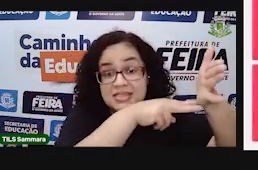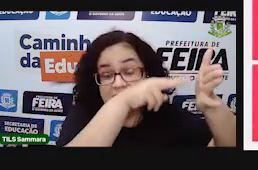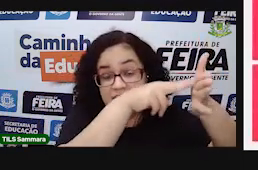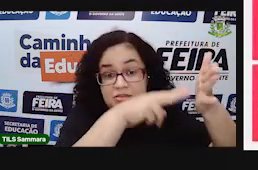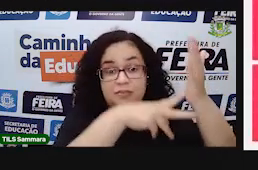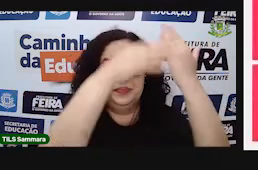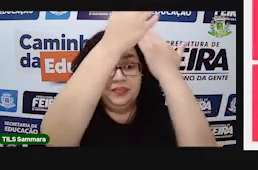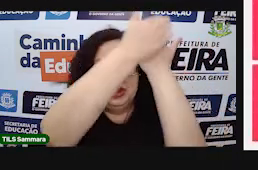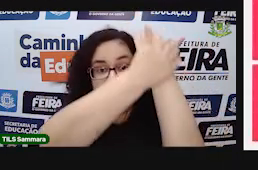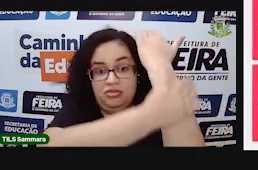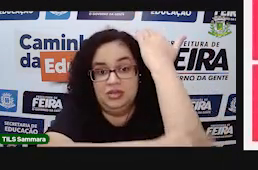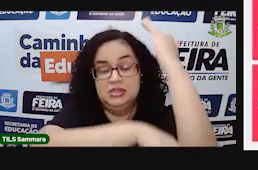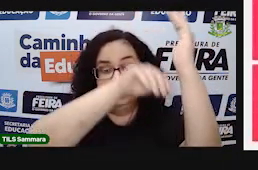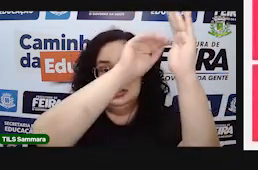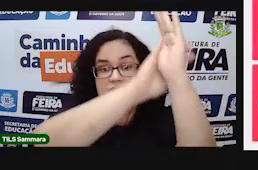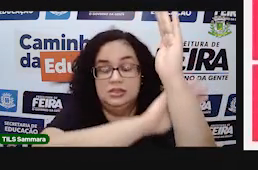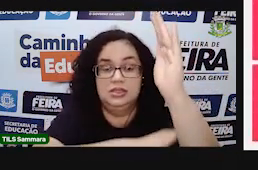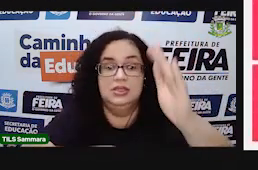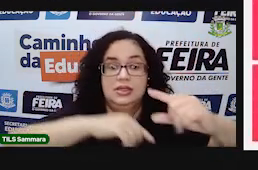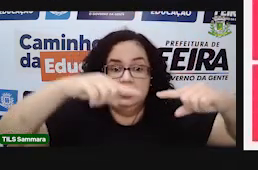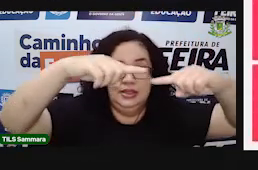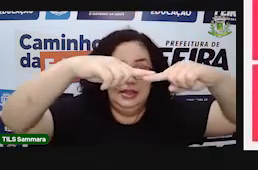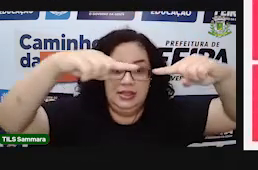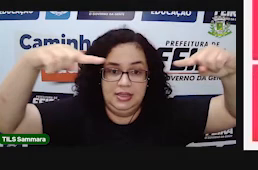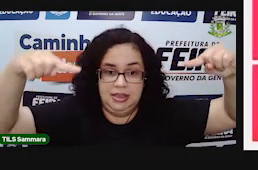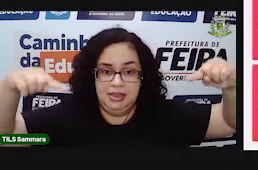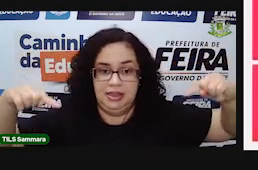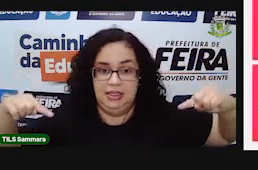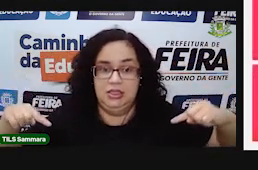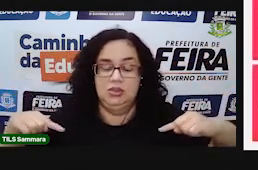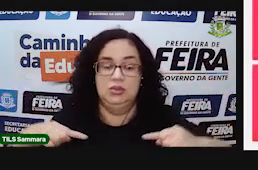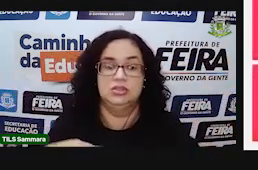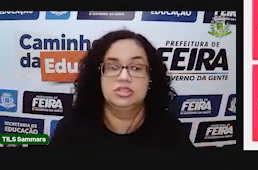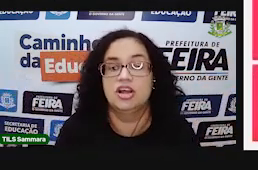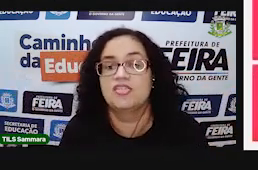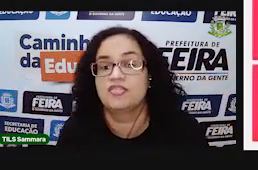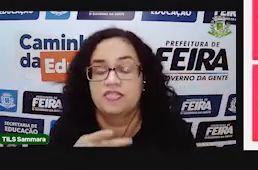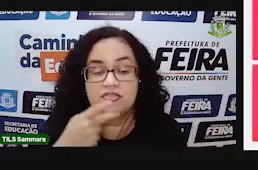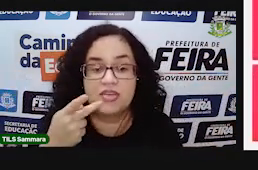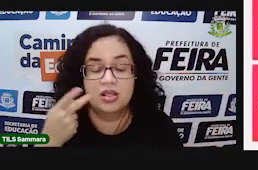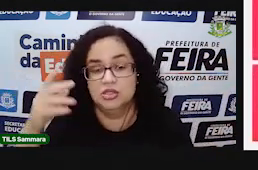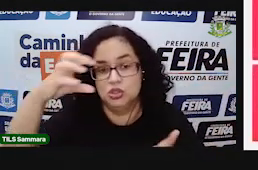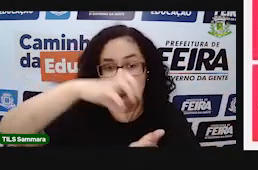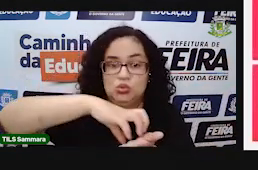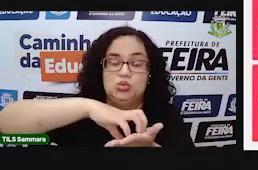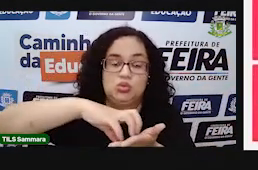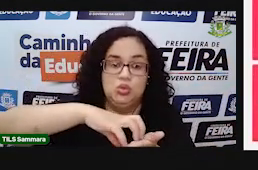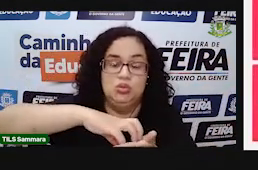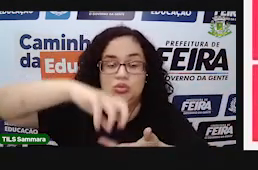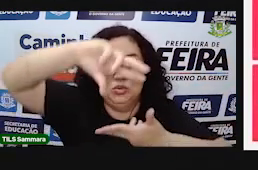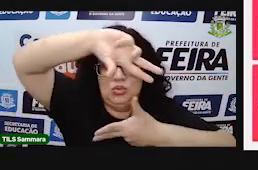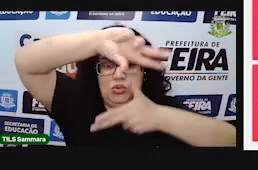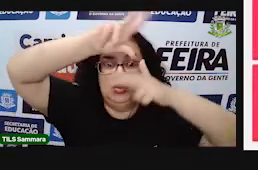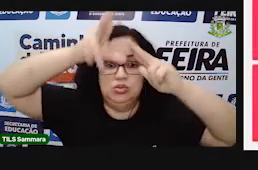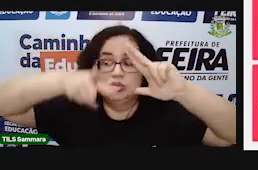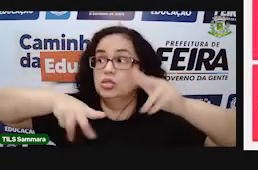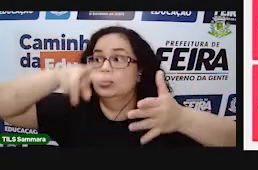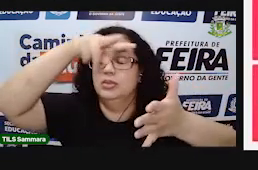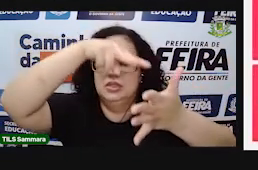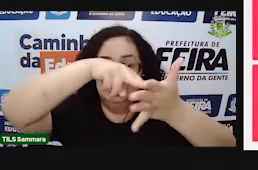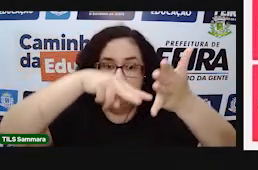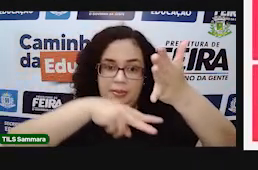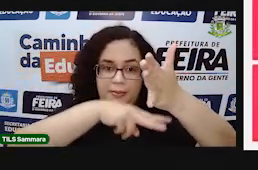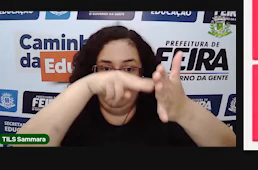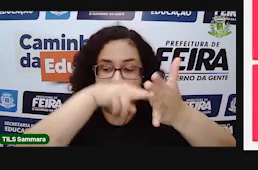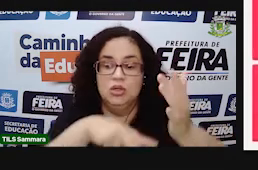prisma? As faces laterais retangulares. Nós estamos falando do sólido geométrico